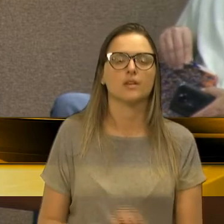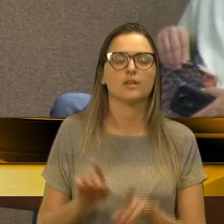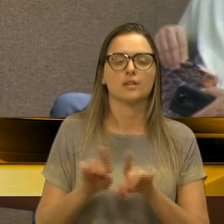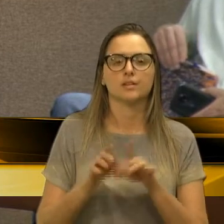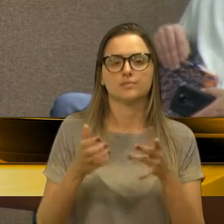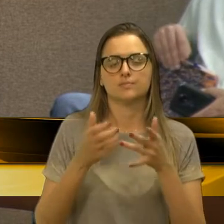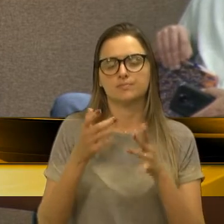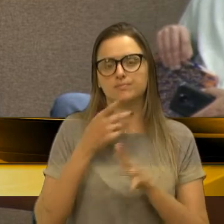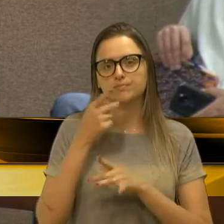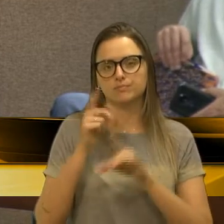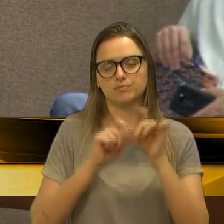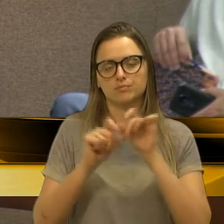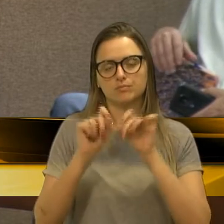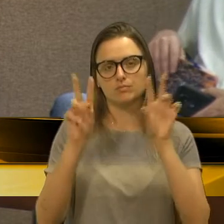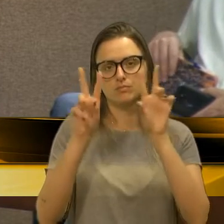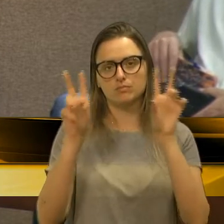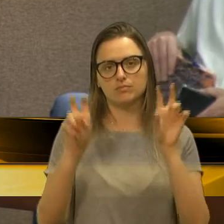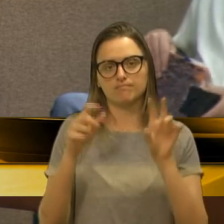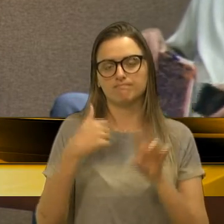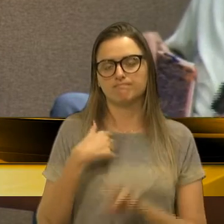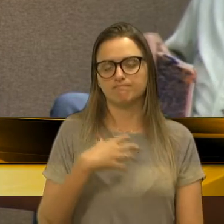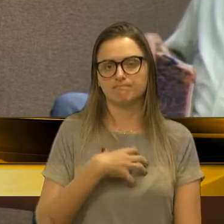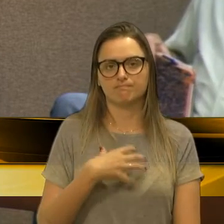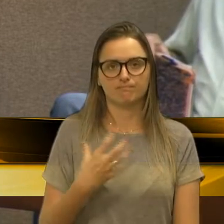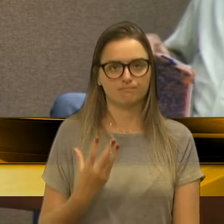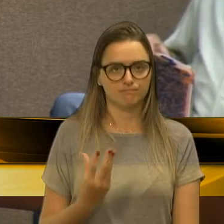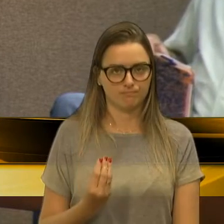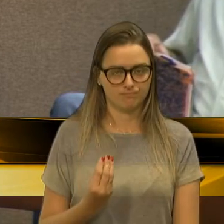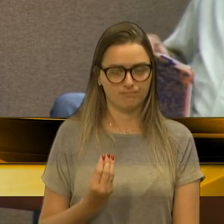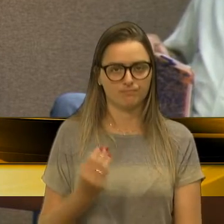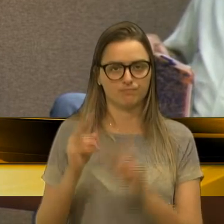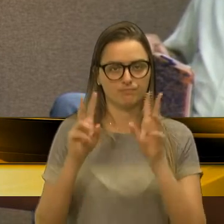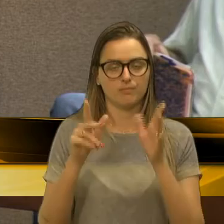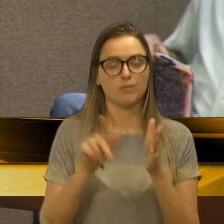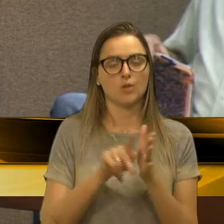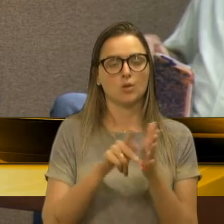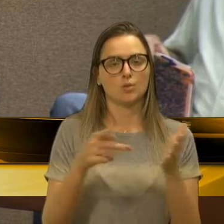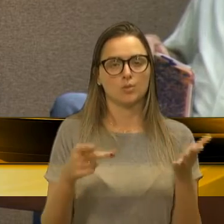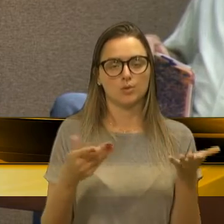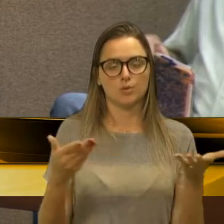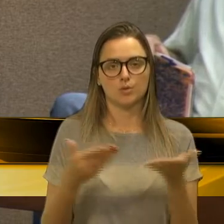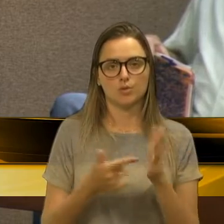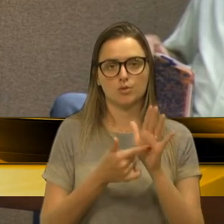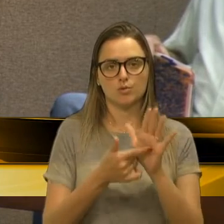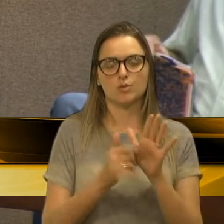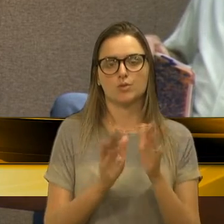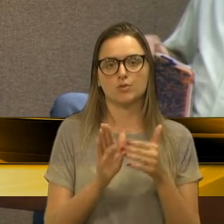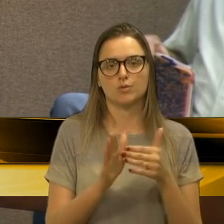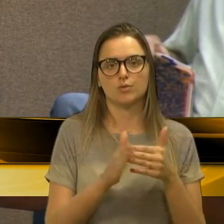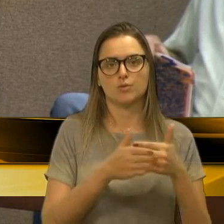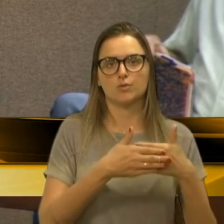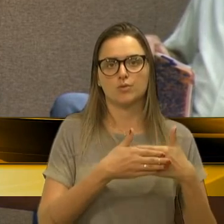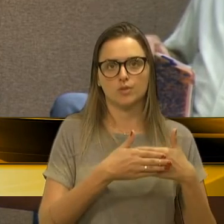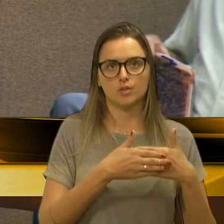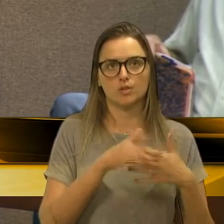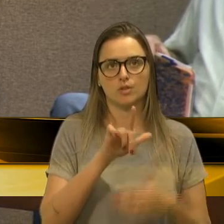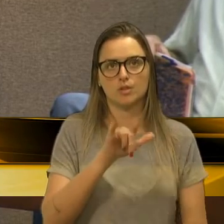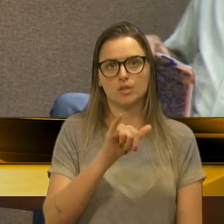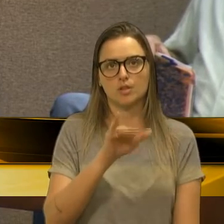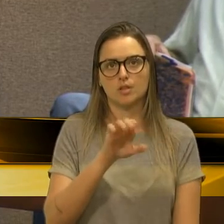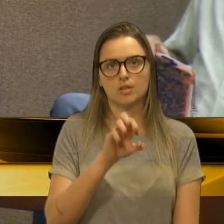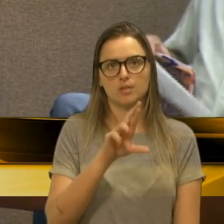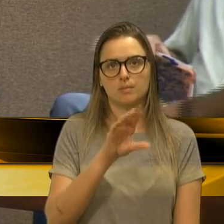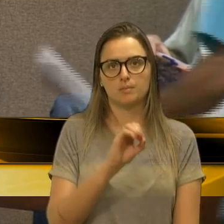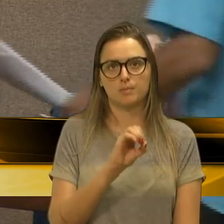hoje um assunto aqui com muito pesar, está no jornal de hoje, o fechamento da Ibero Rodar e